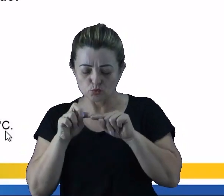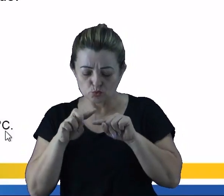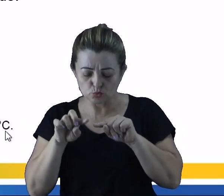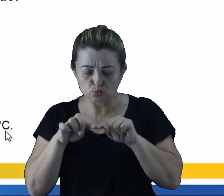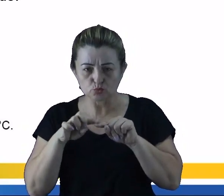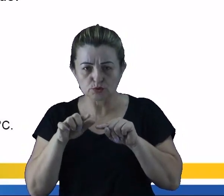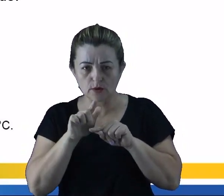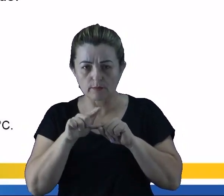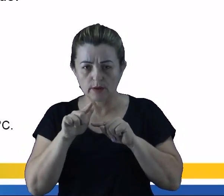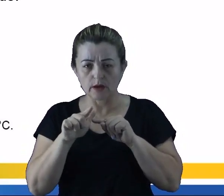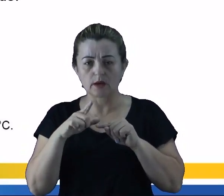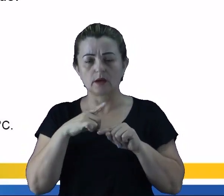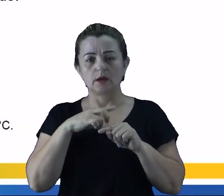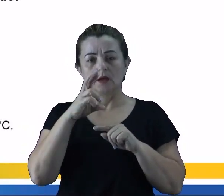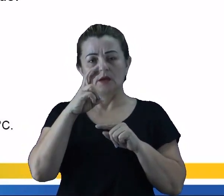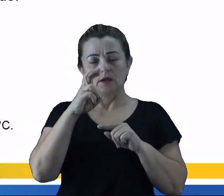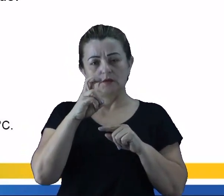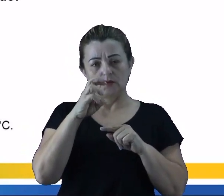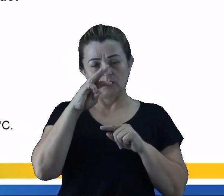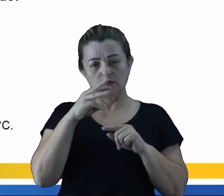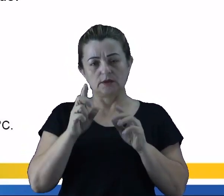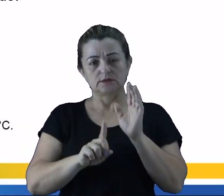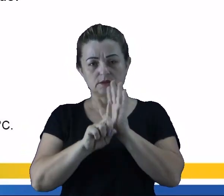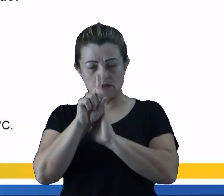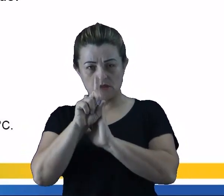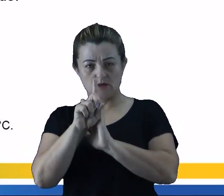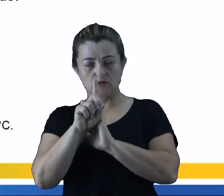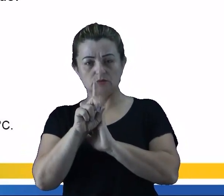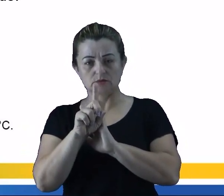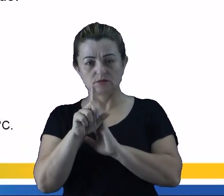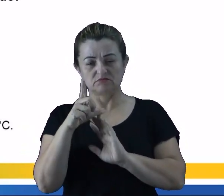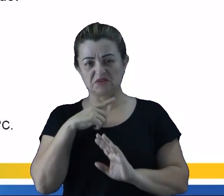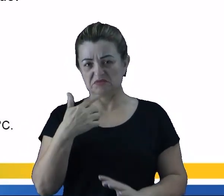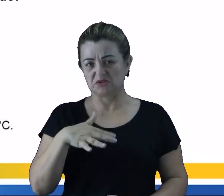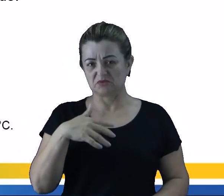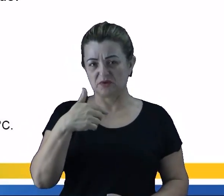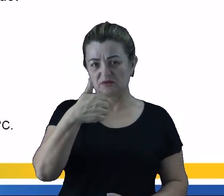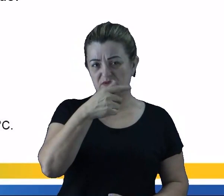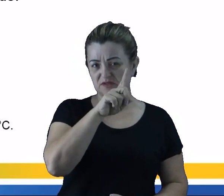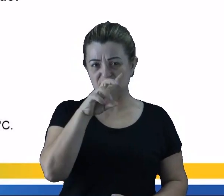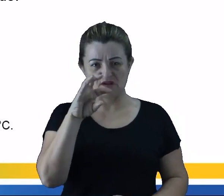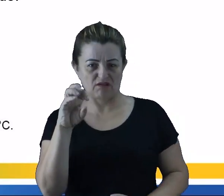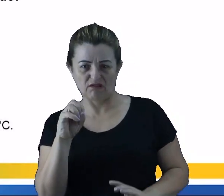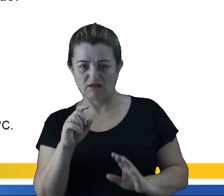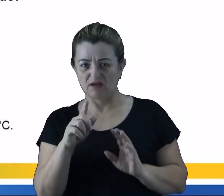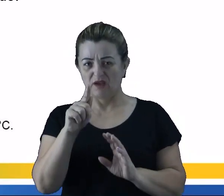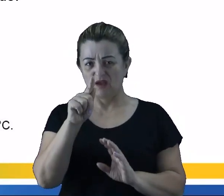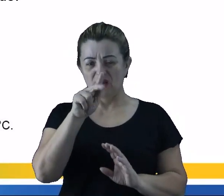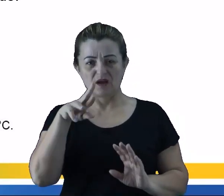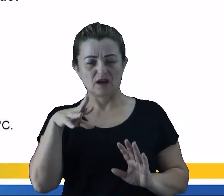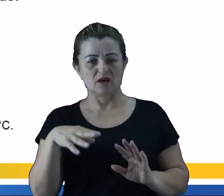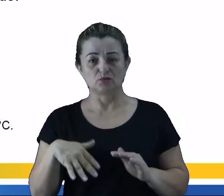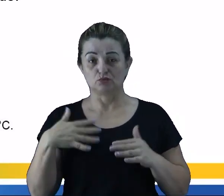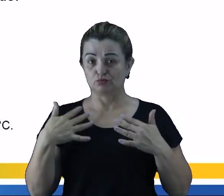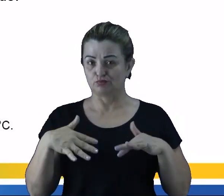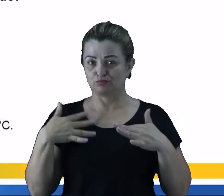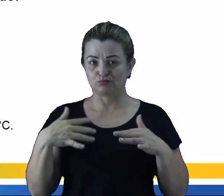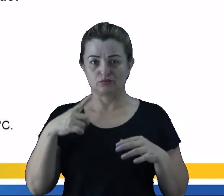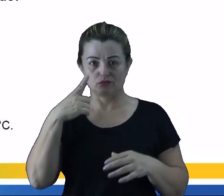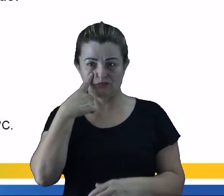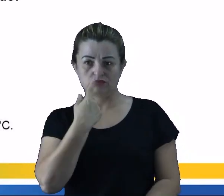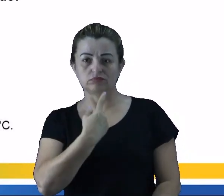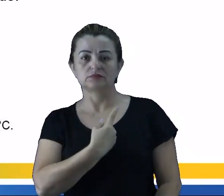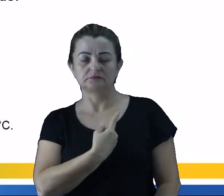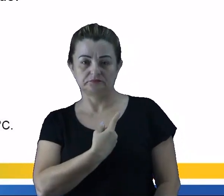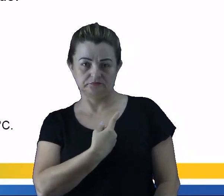56 graus Celsius e a temperatura da água, que ela a 100 graus Celsius. Então, a gente vai ter aqui, né,